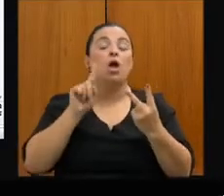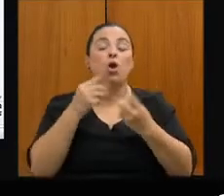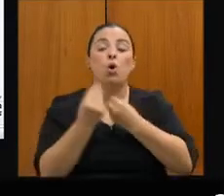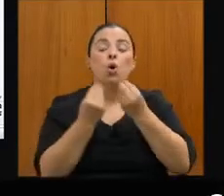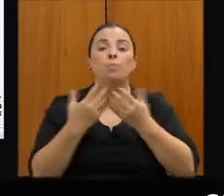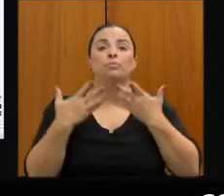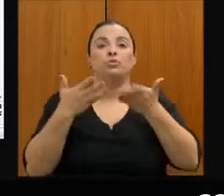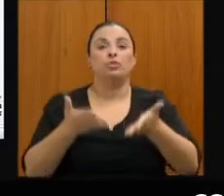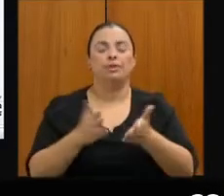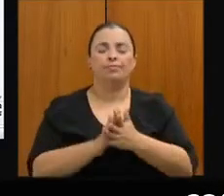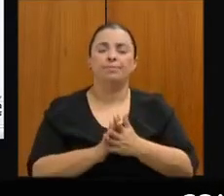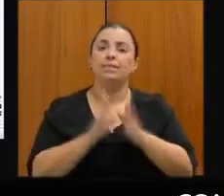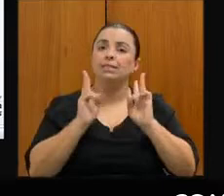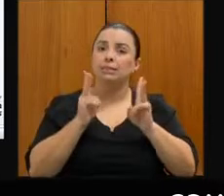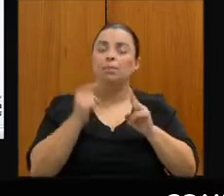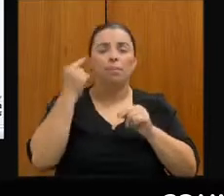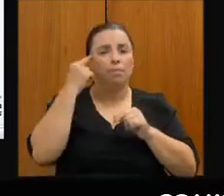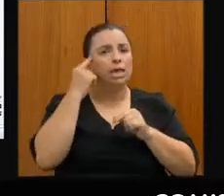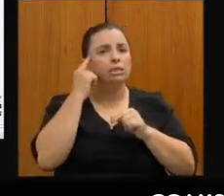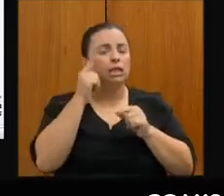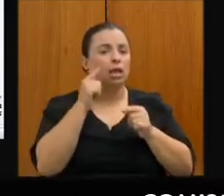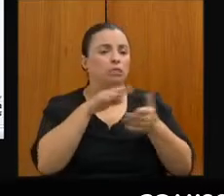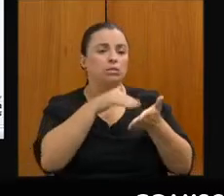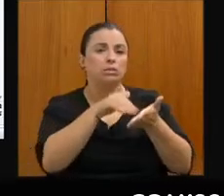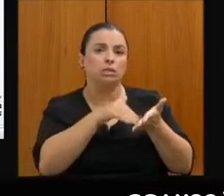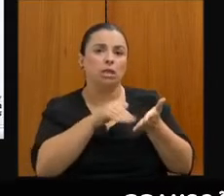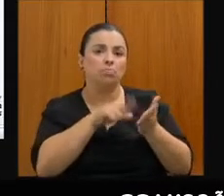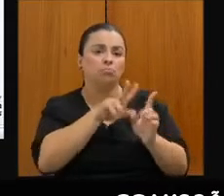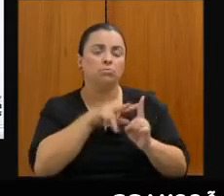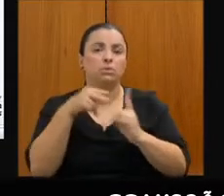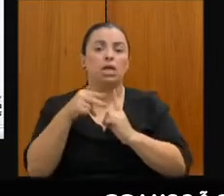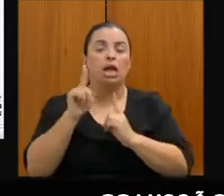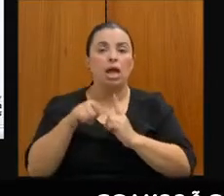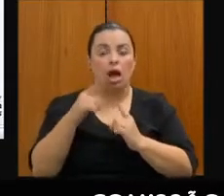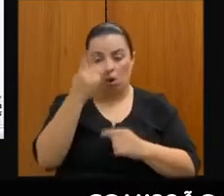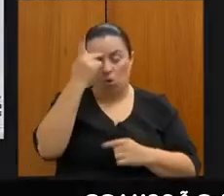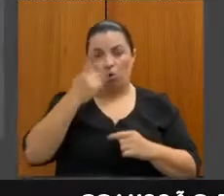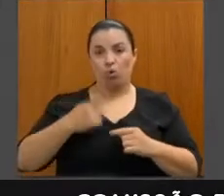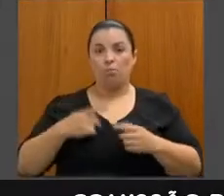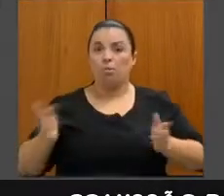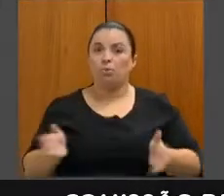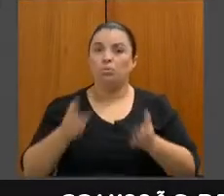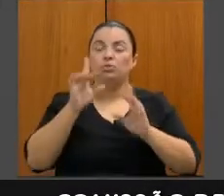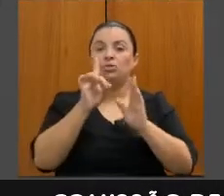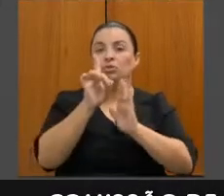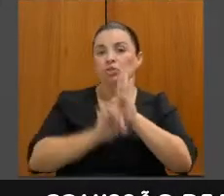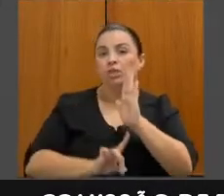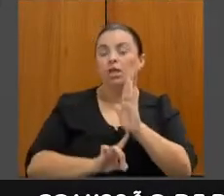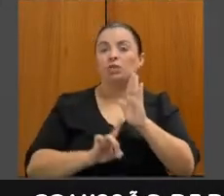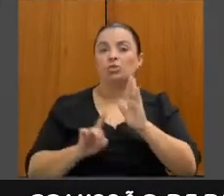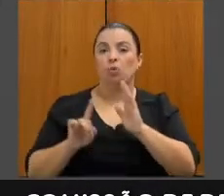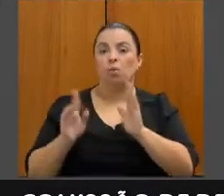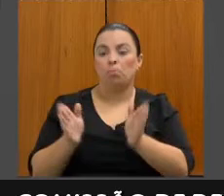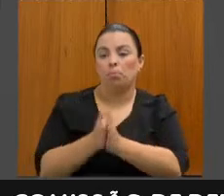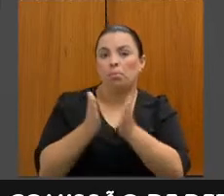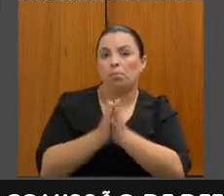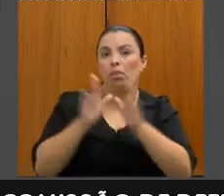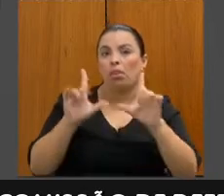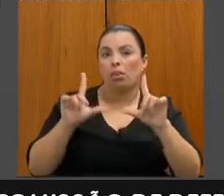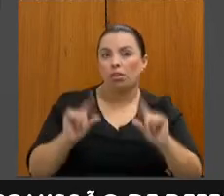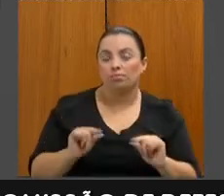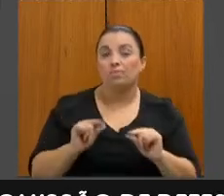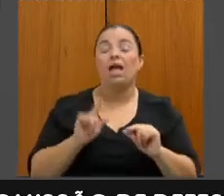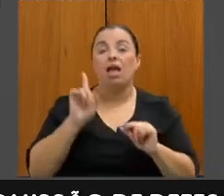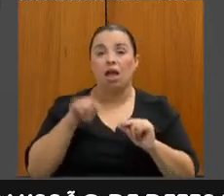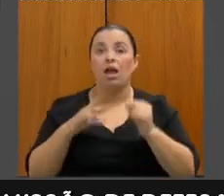pensa nesse olhar da CEDESI, a gente sempre passa a ideia de autonomia, de promoção de direitos, de redução de vulnerabilidades. Ou seja, garantir